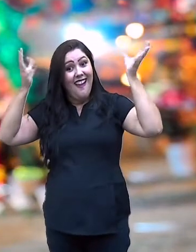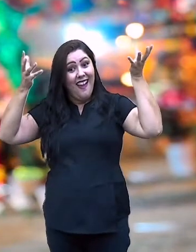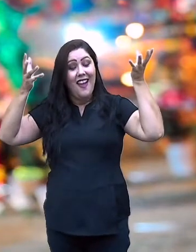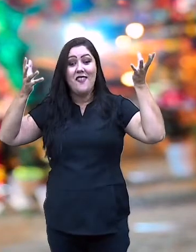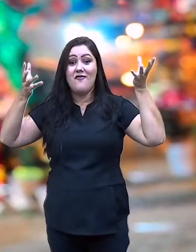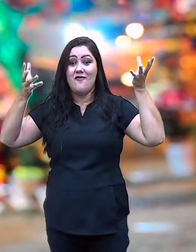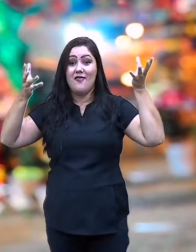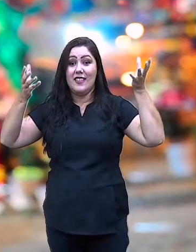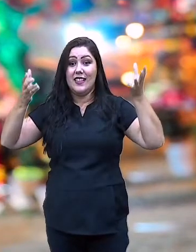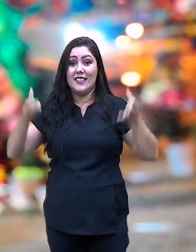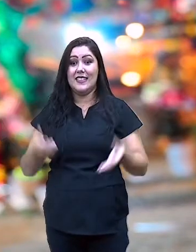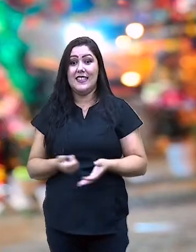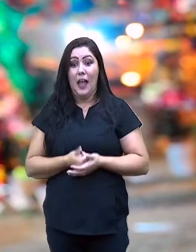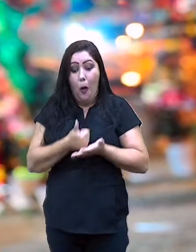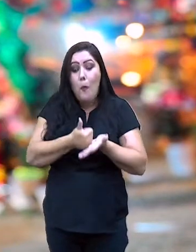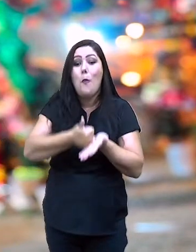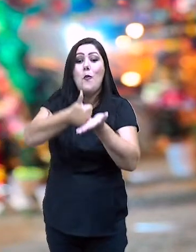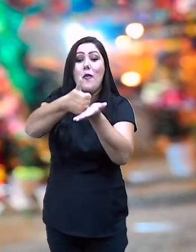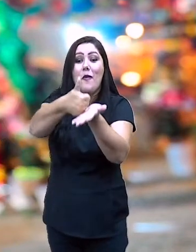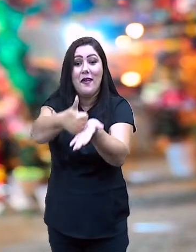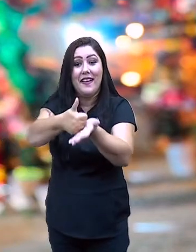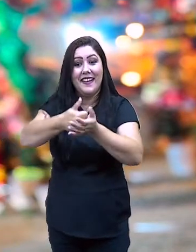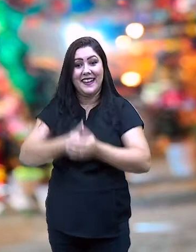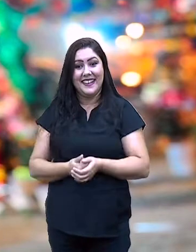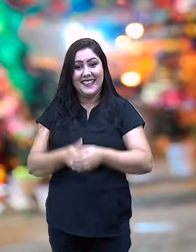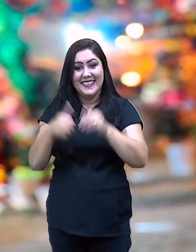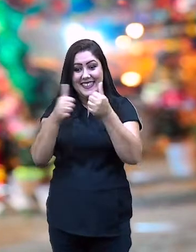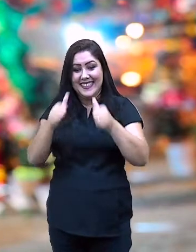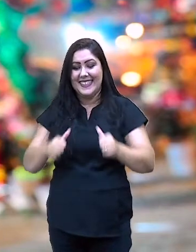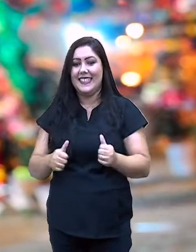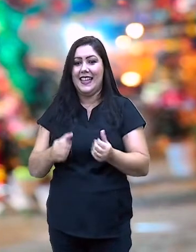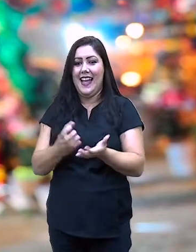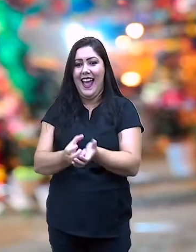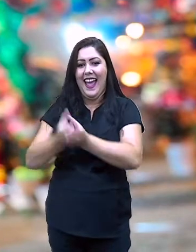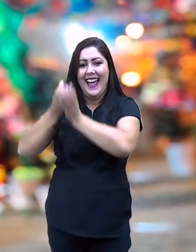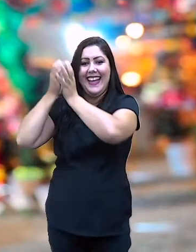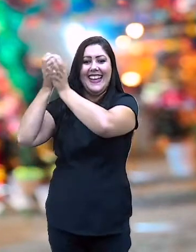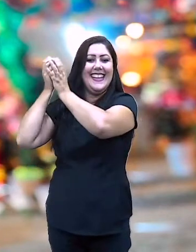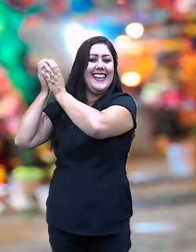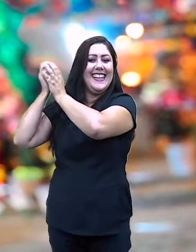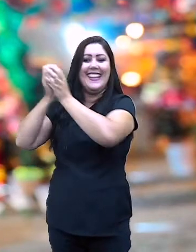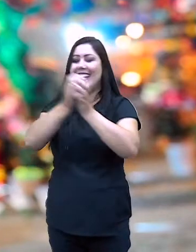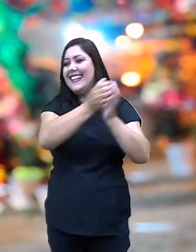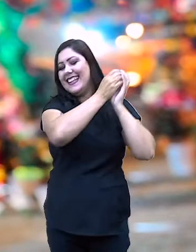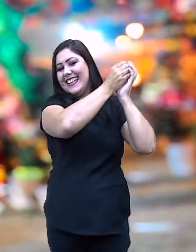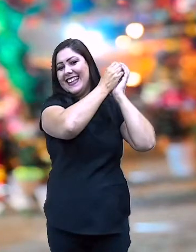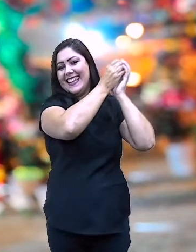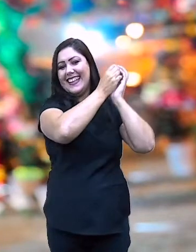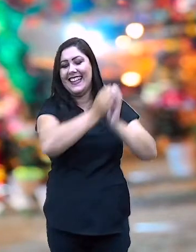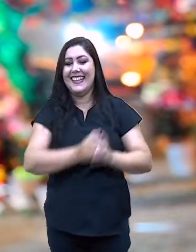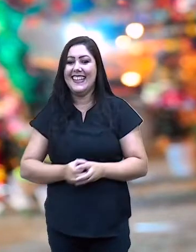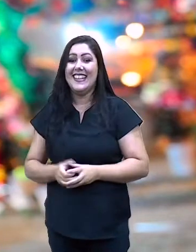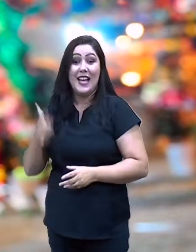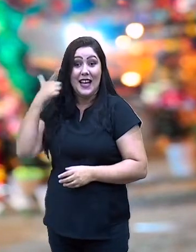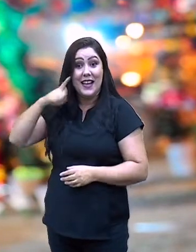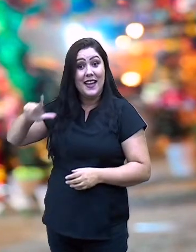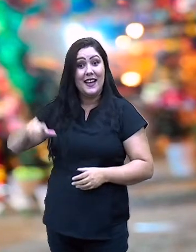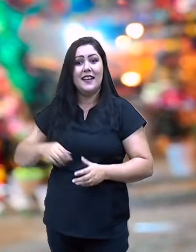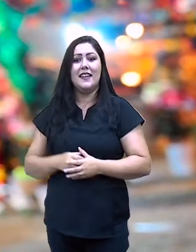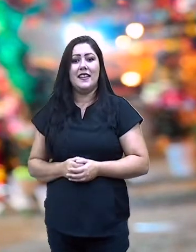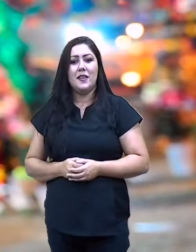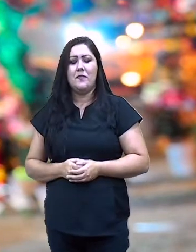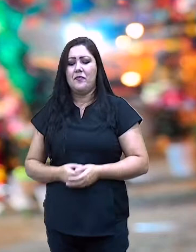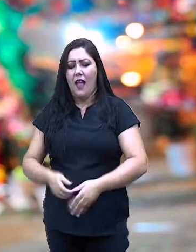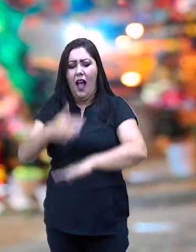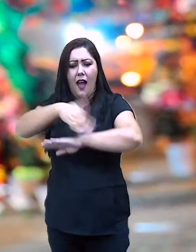premiações. Então, cada região ali, dali do Maranhão, faz o seu Bumba Meu Boi, vão para as ruas